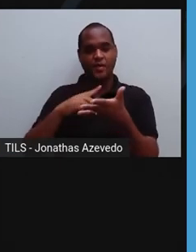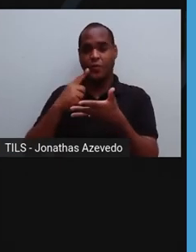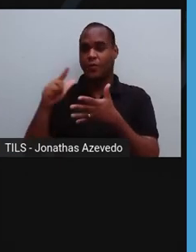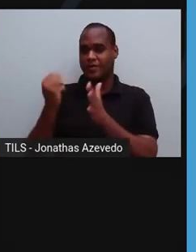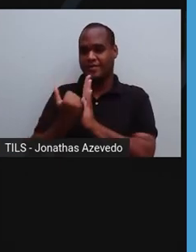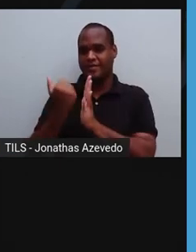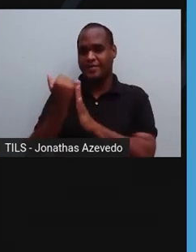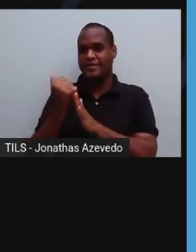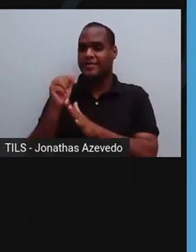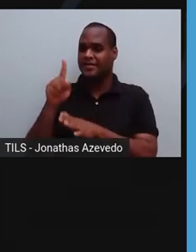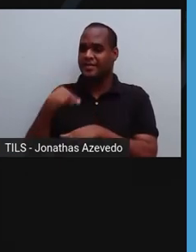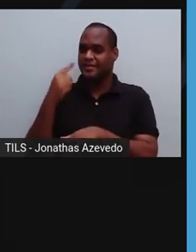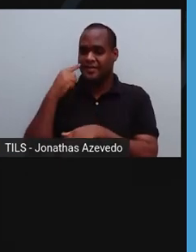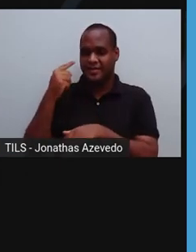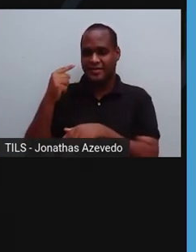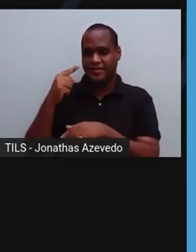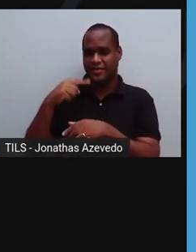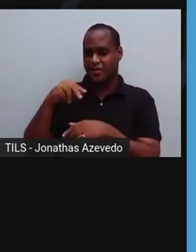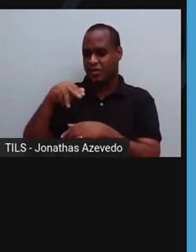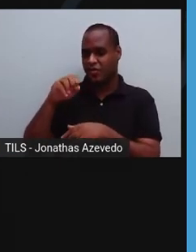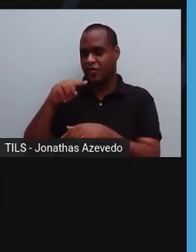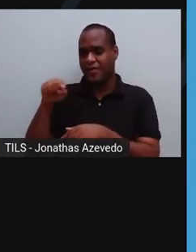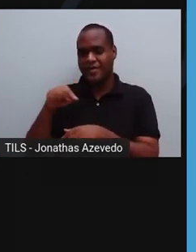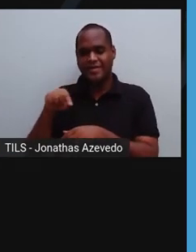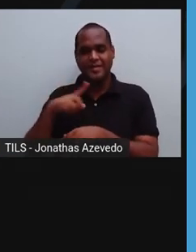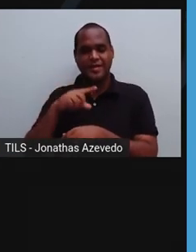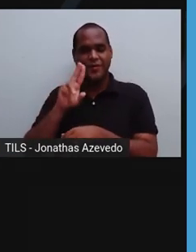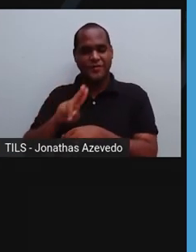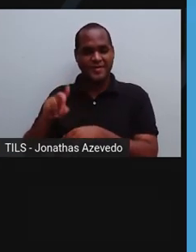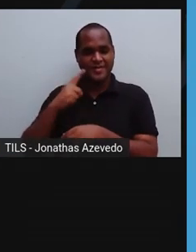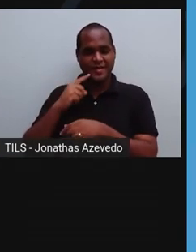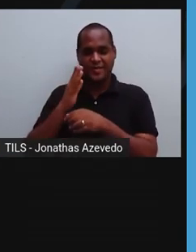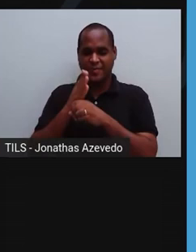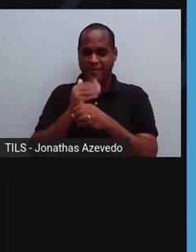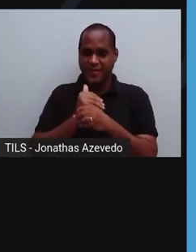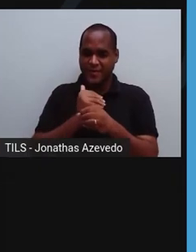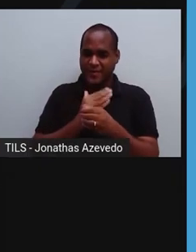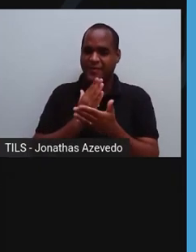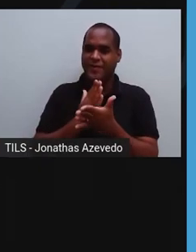Seu sabor lembra a noz e é utilizado em saladas e risotos.